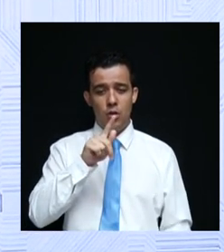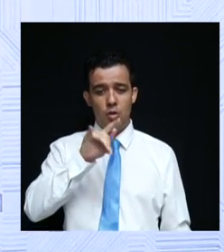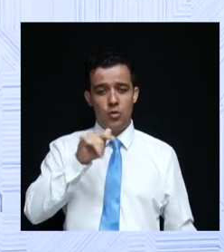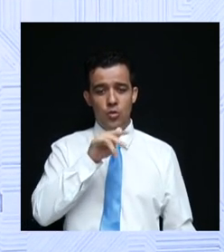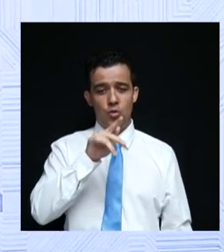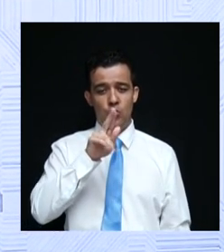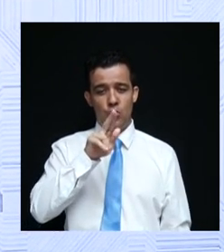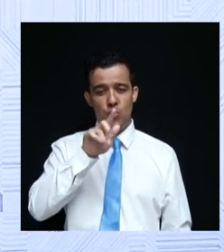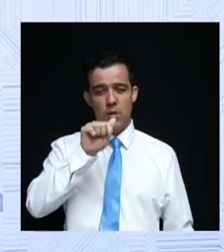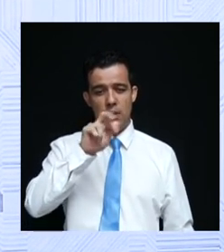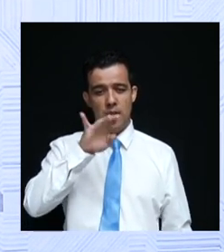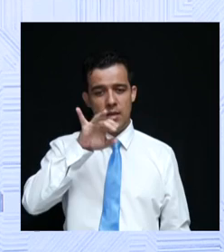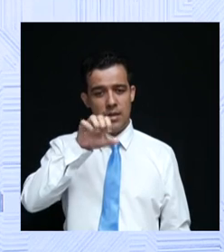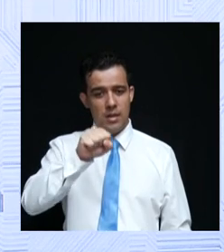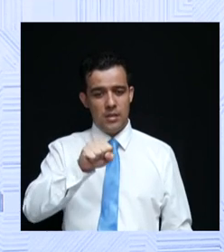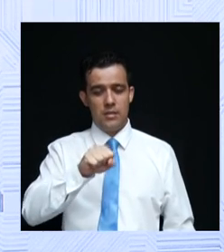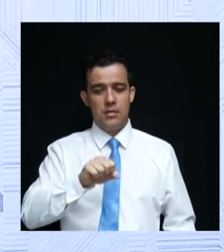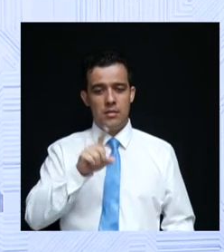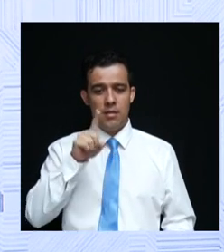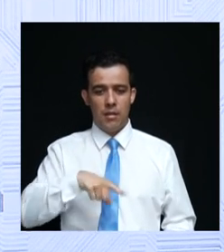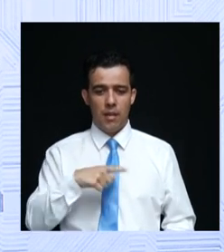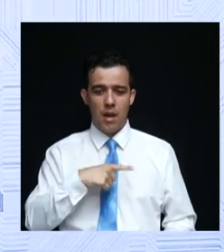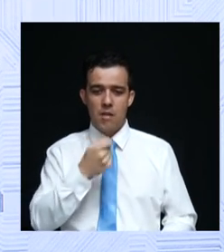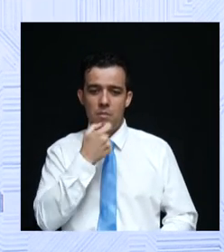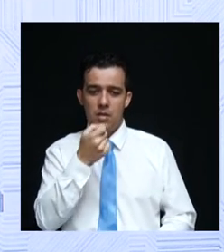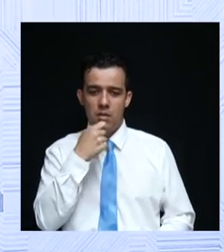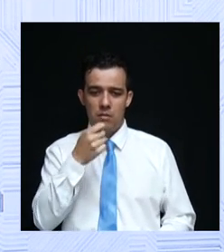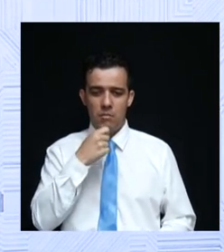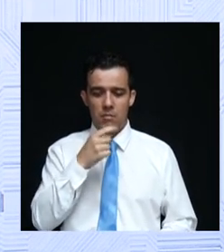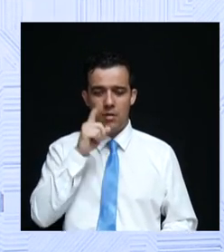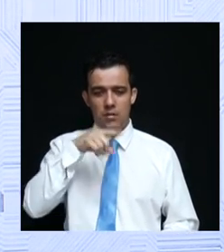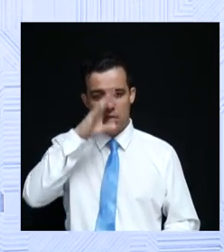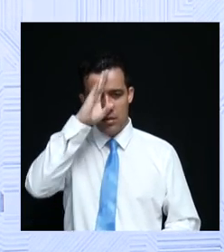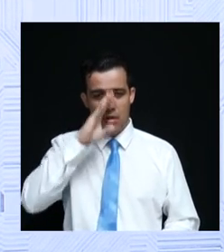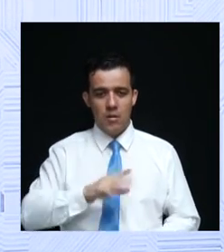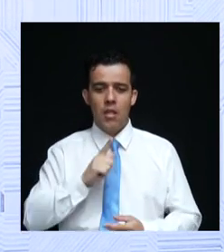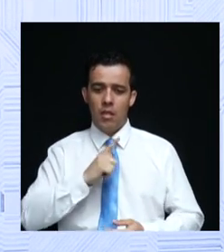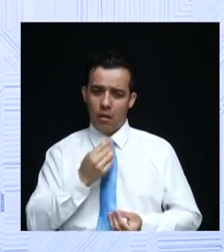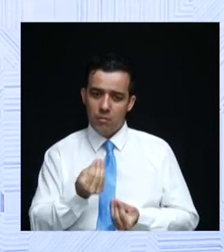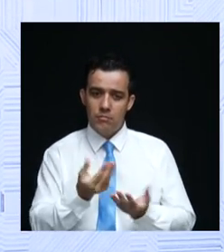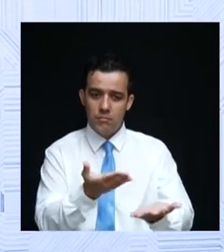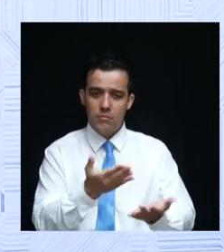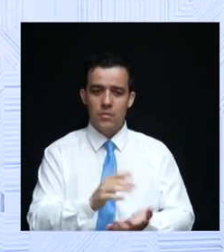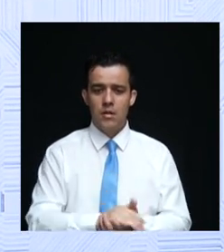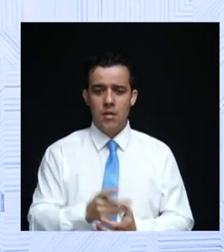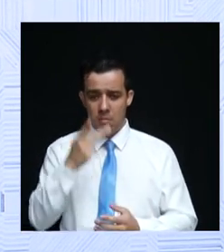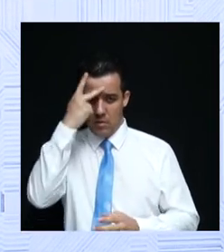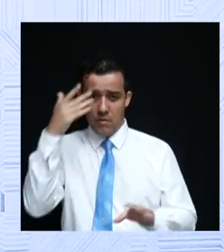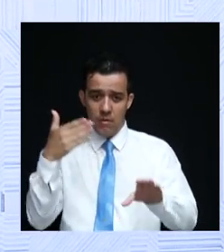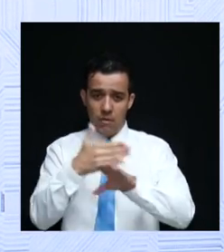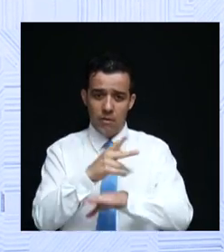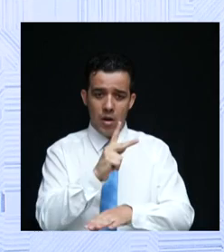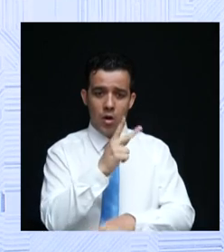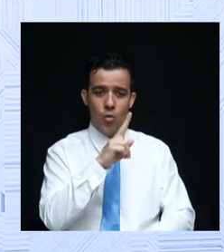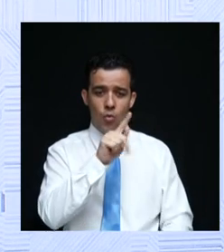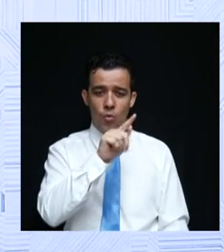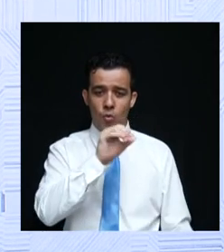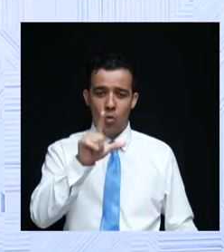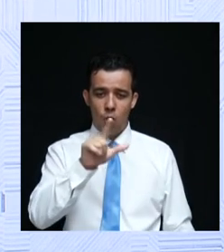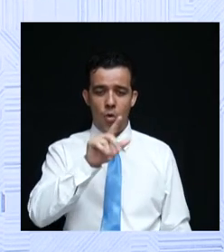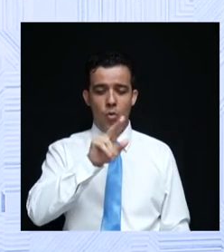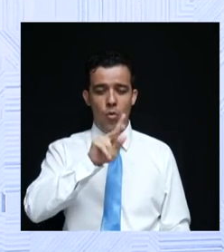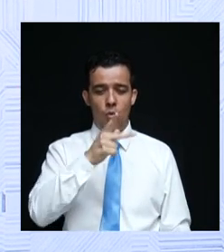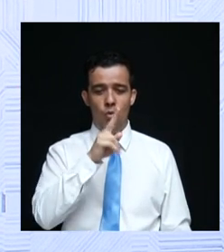medicamento de alto custo, ele tem o seu pleito atendido. Aquele que vai para o UGOL, para o UGO, para o HGG,